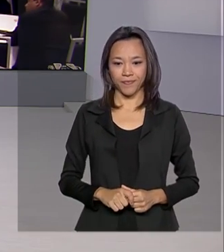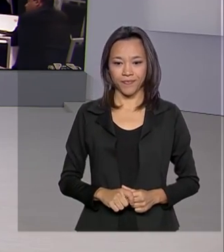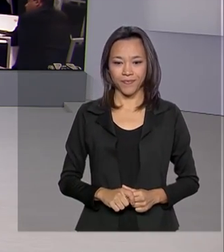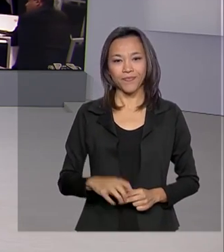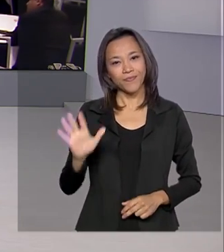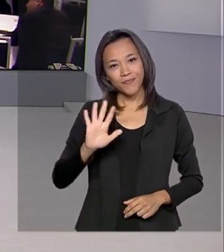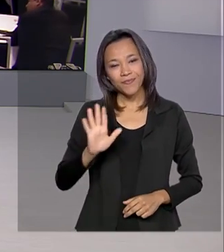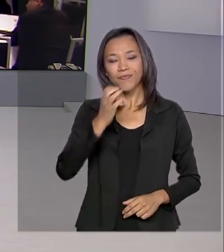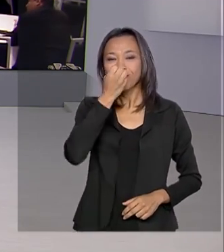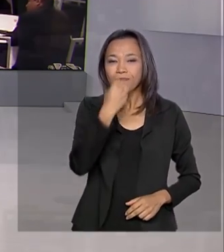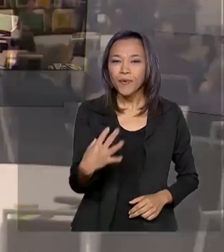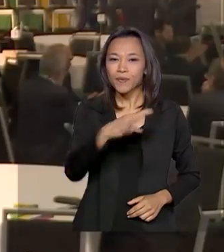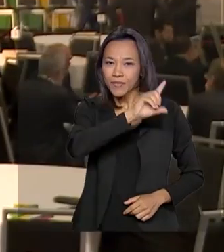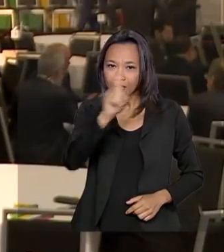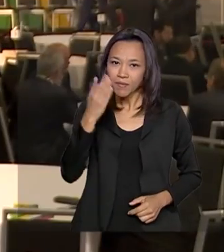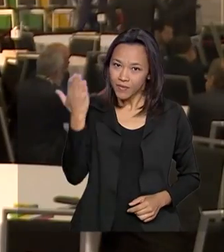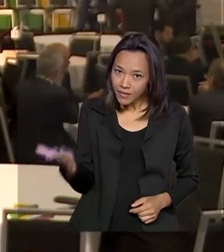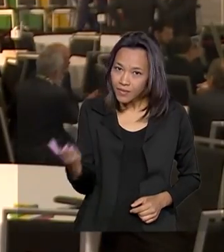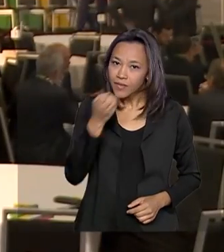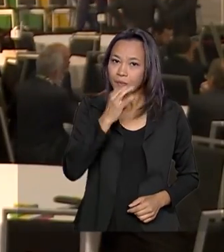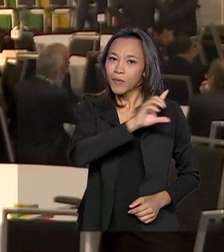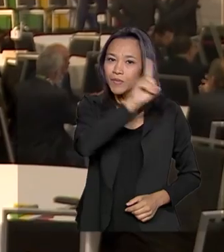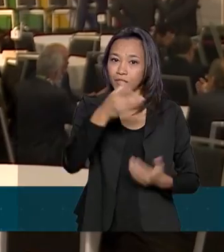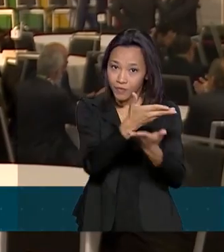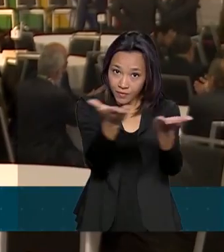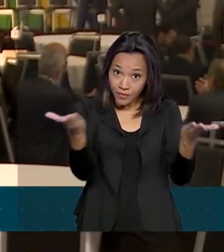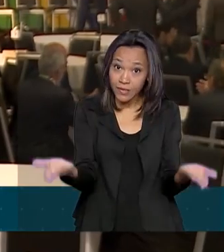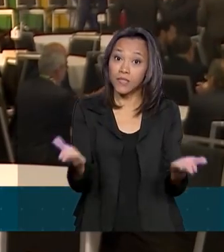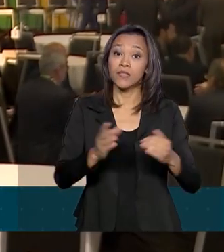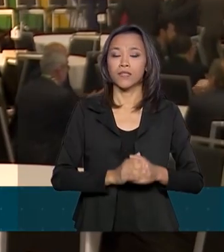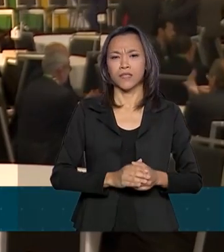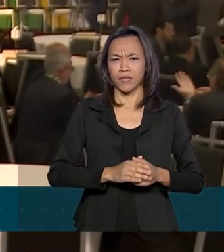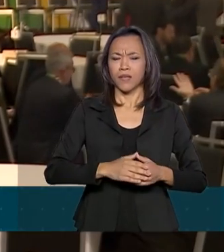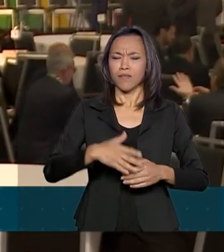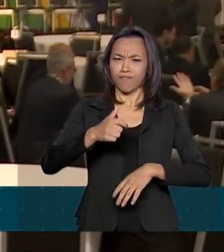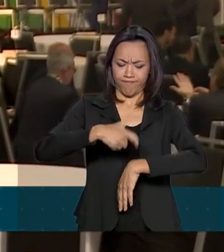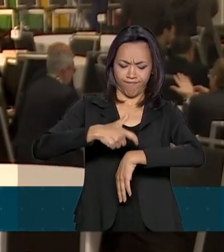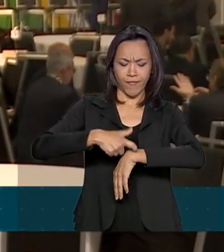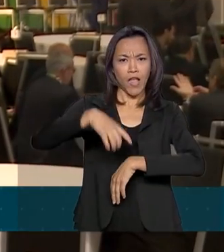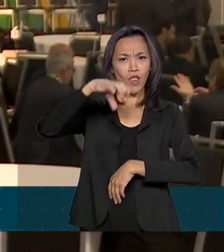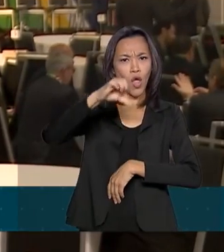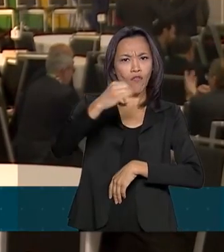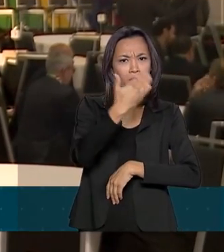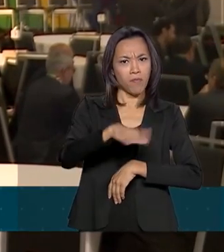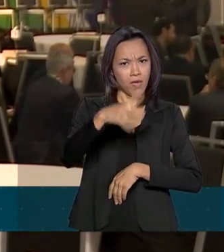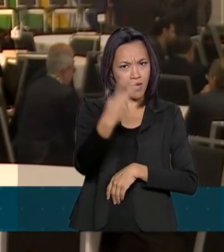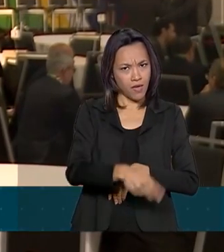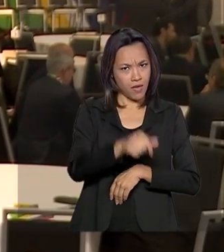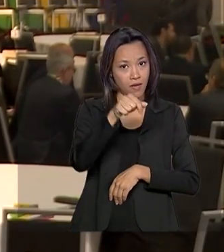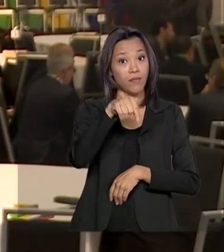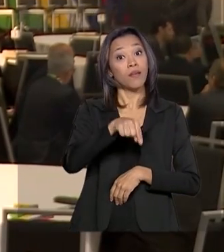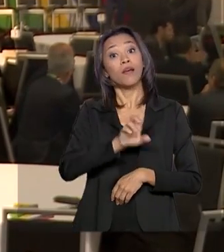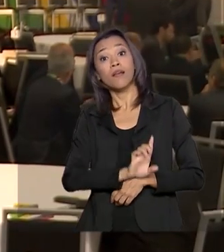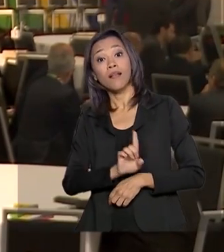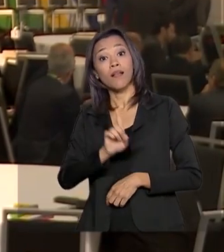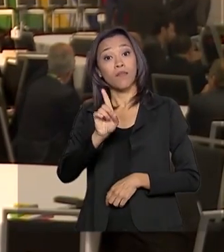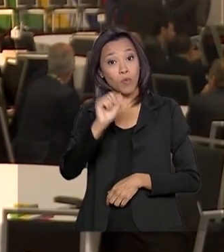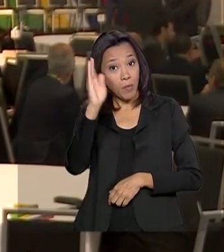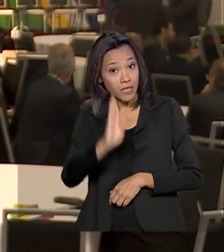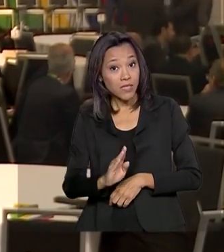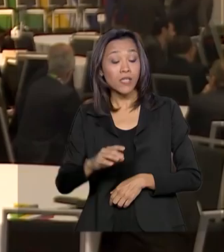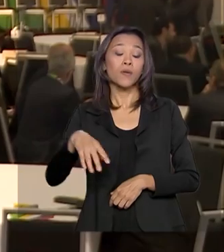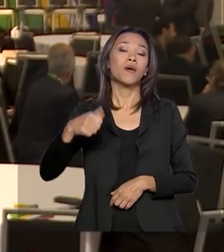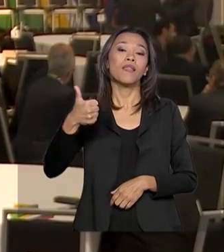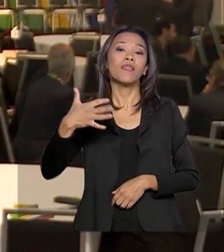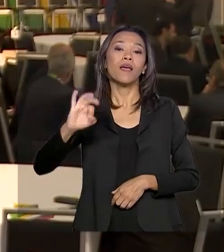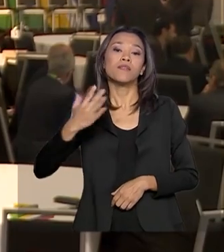Oi, Renata. Bom dia para você. Bom dia a todos. Olha, logo mais às 9h30 da manhã aqui em Miami, 10h30 aí no Brasil,